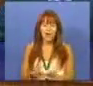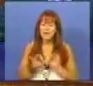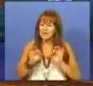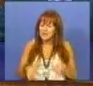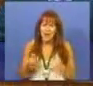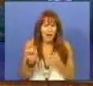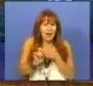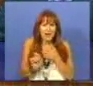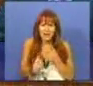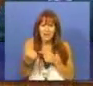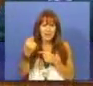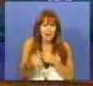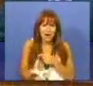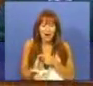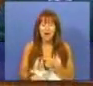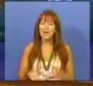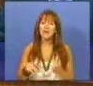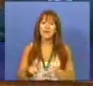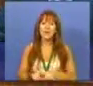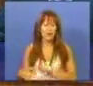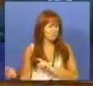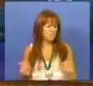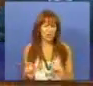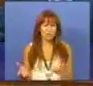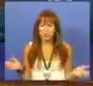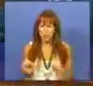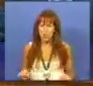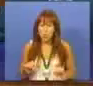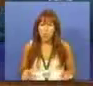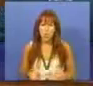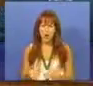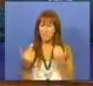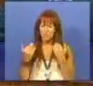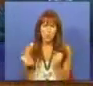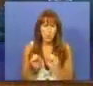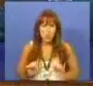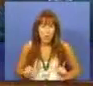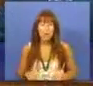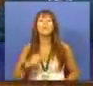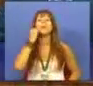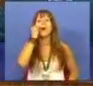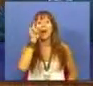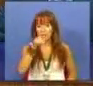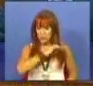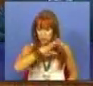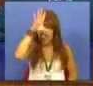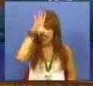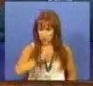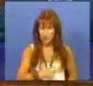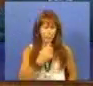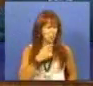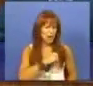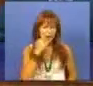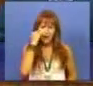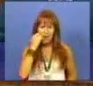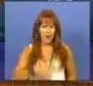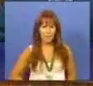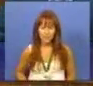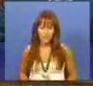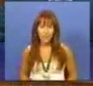estas características, sem debate e sem informação. É grave Sr. Ministro, é muito grave.